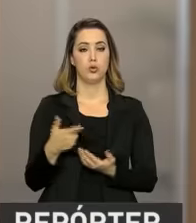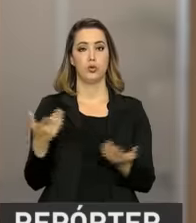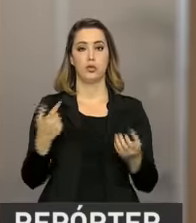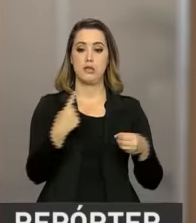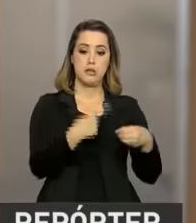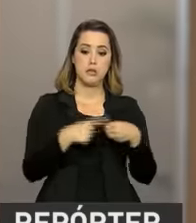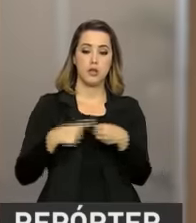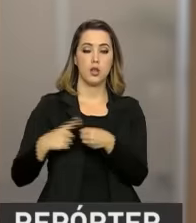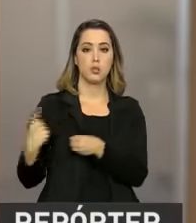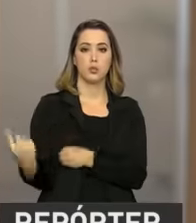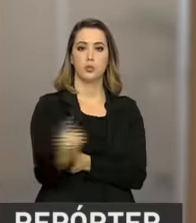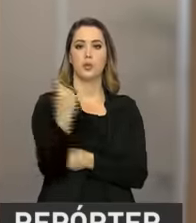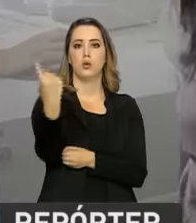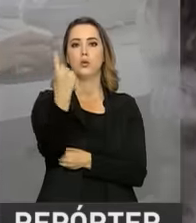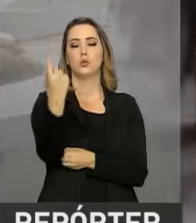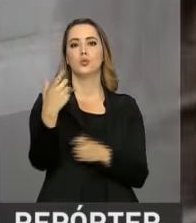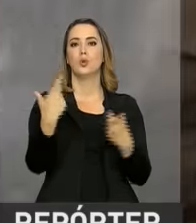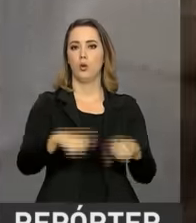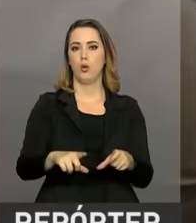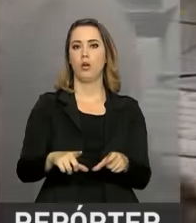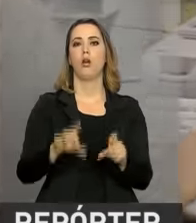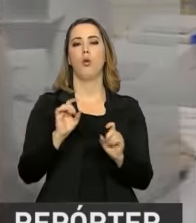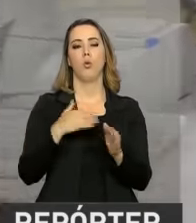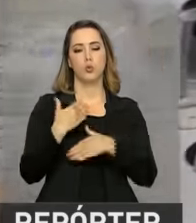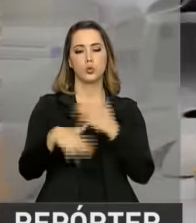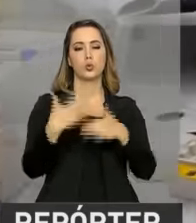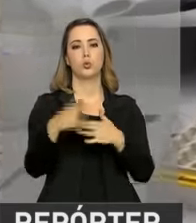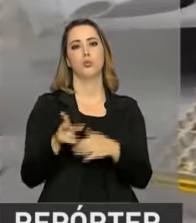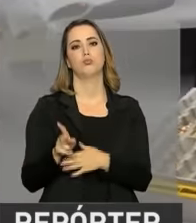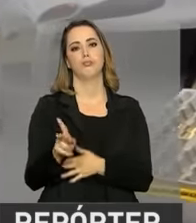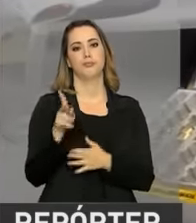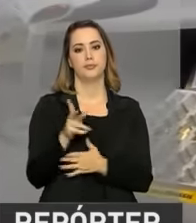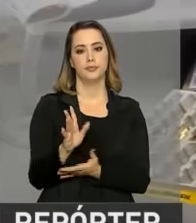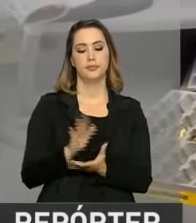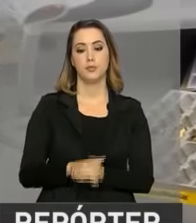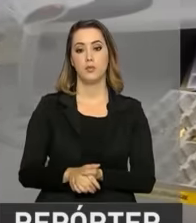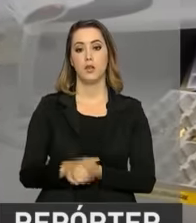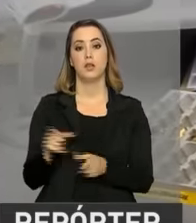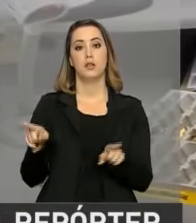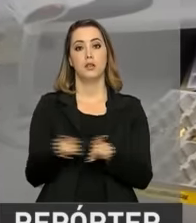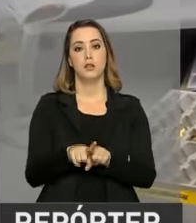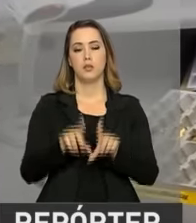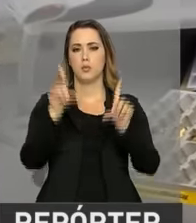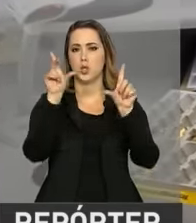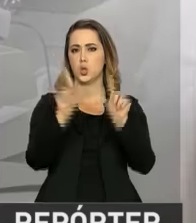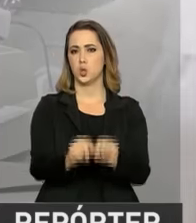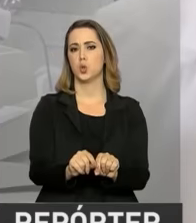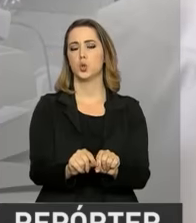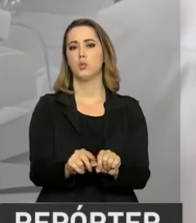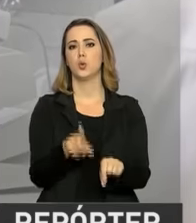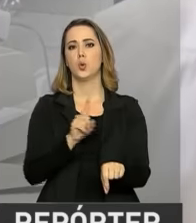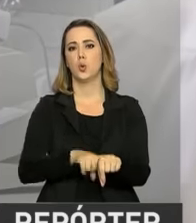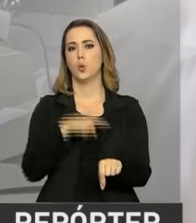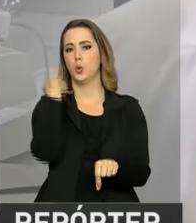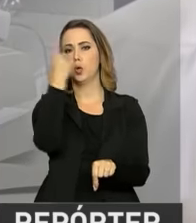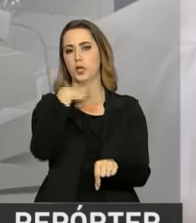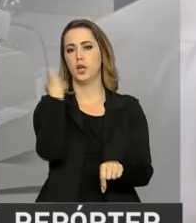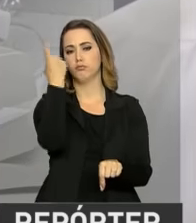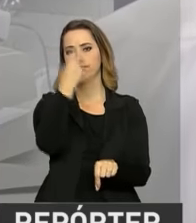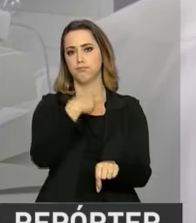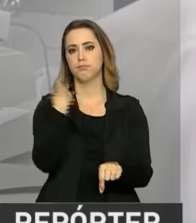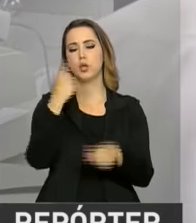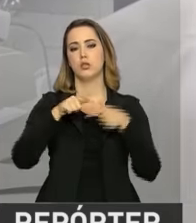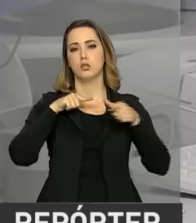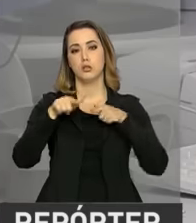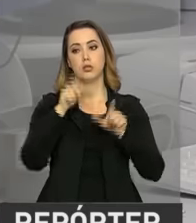ela será desativada. O banco também quer estimular a redução da carga horária dos funcionários. E um plano que incentiva a